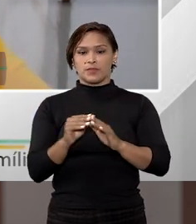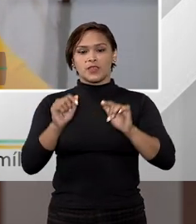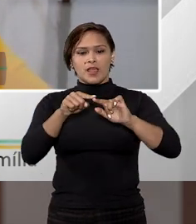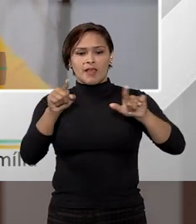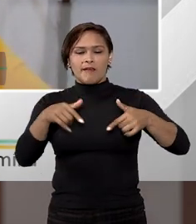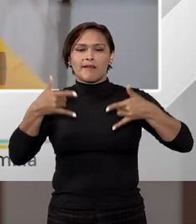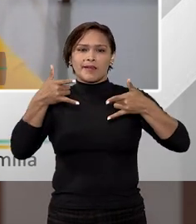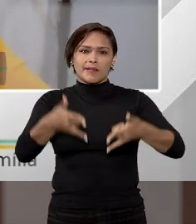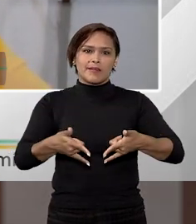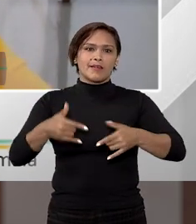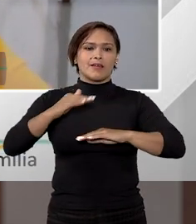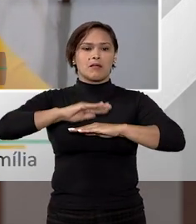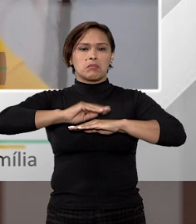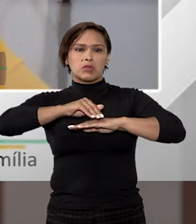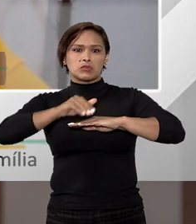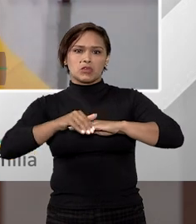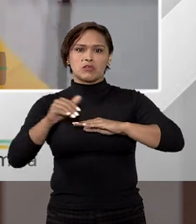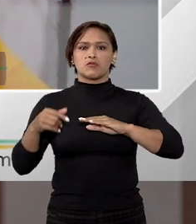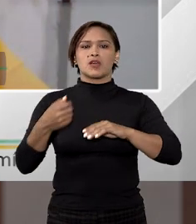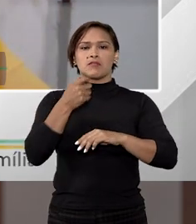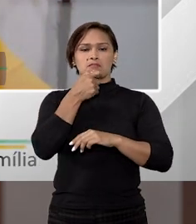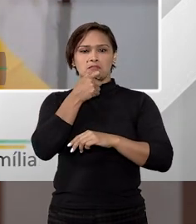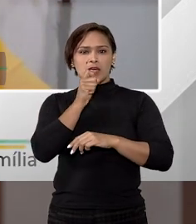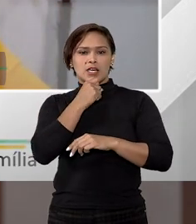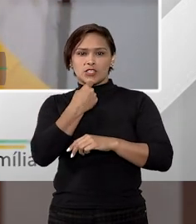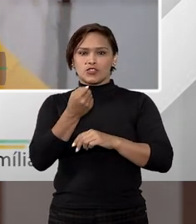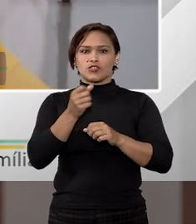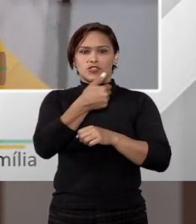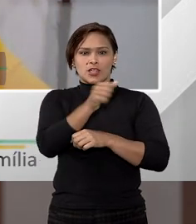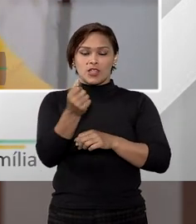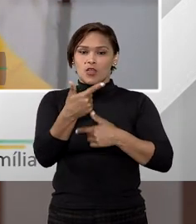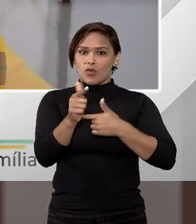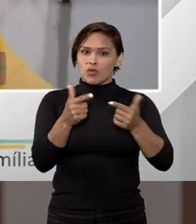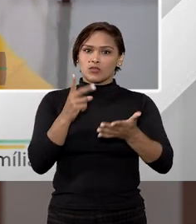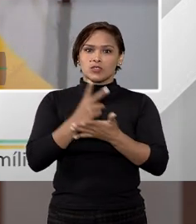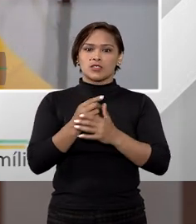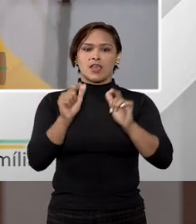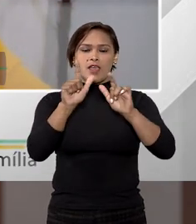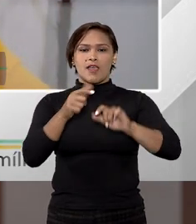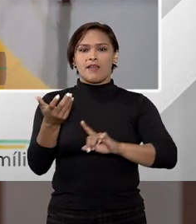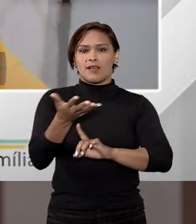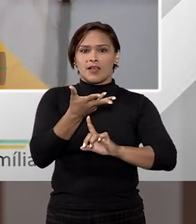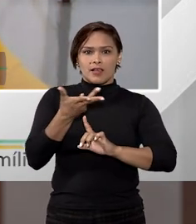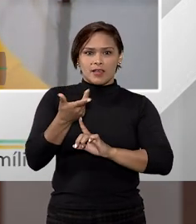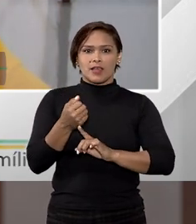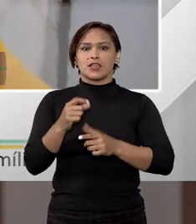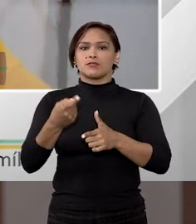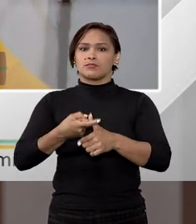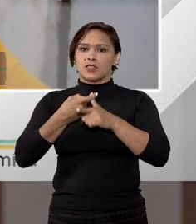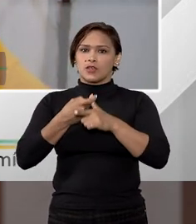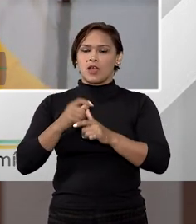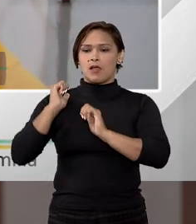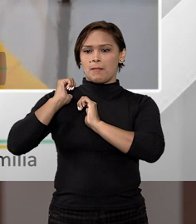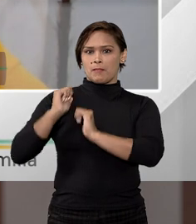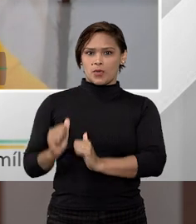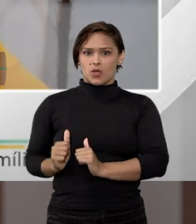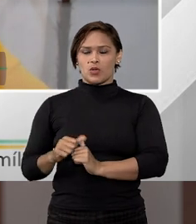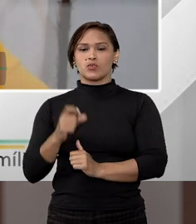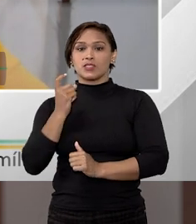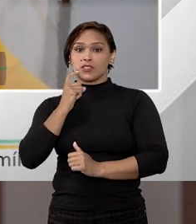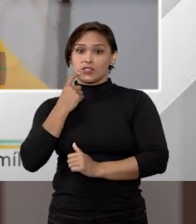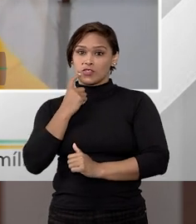Cama, sofá, geladeira, outros bens permanecerão. Obras de arte podem ser apenhoradas, bolsas,